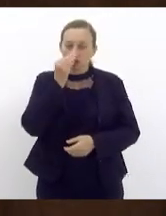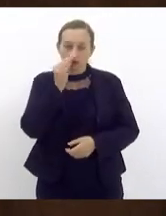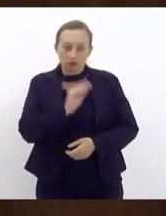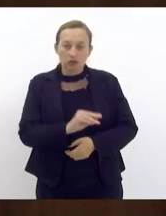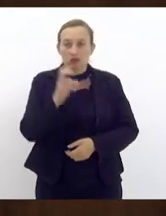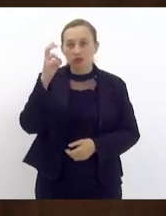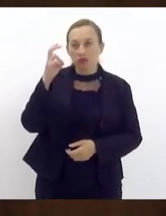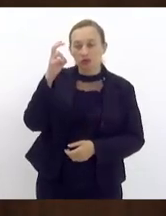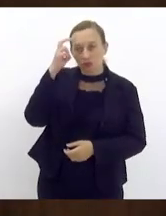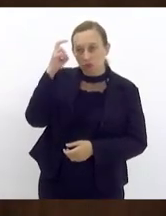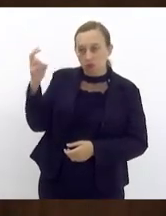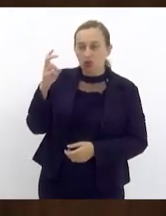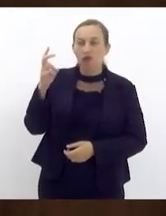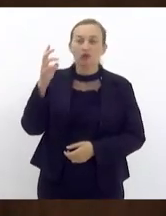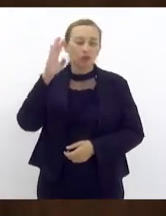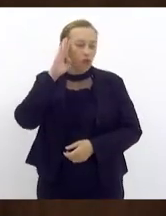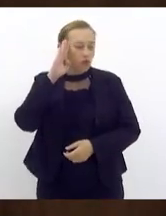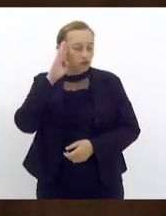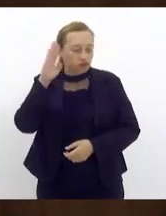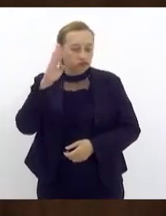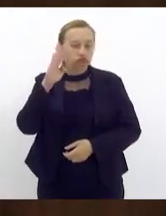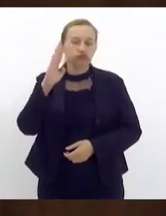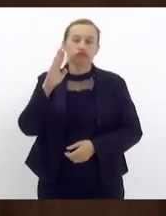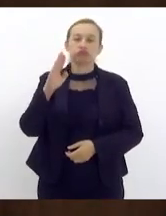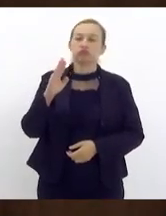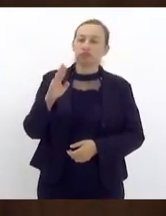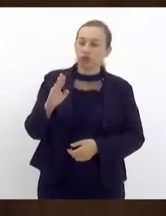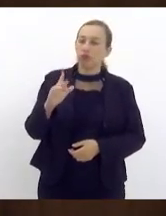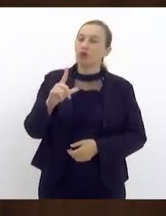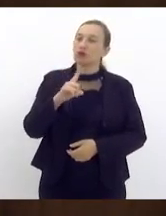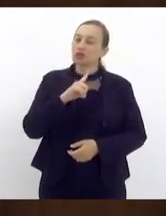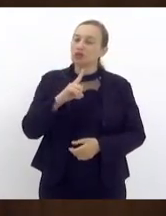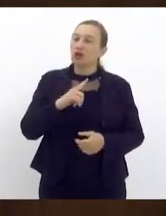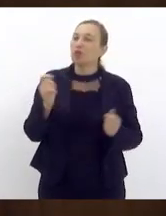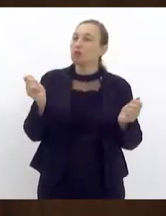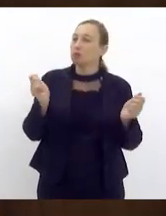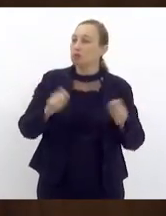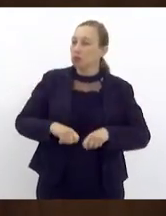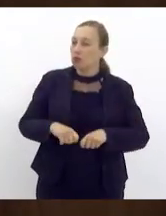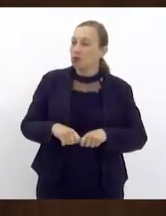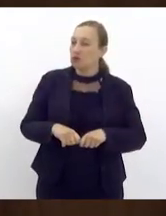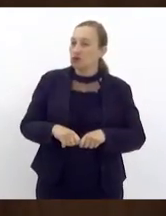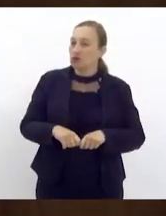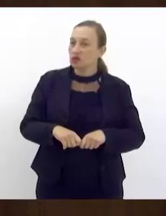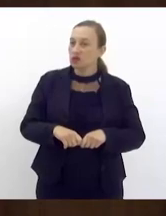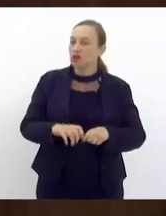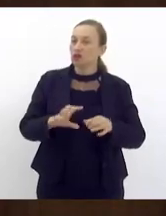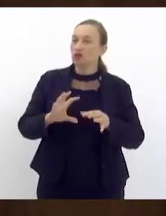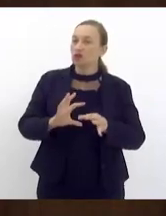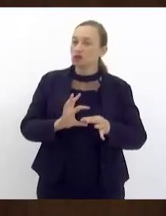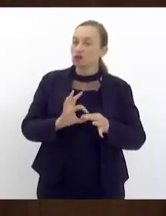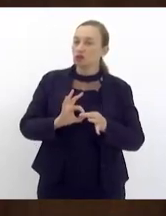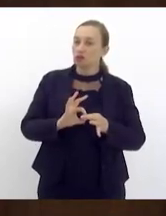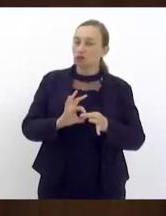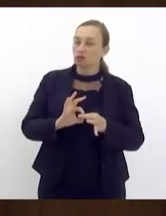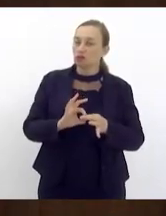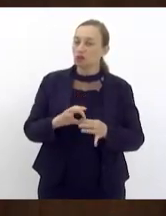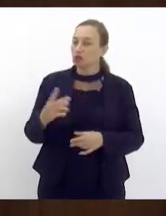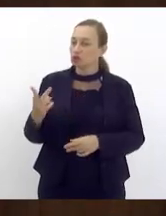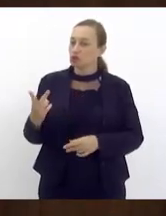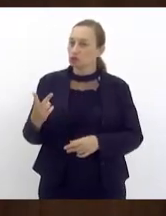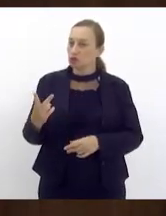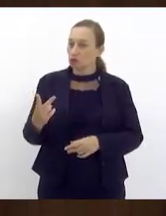eu acho que é fundamental a gente ter a possibilidade de unir esses dois esses dois